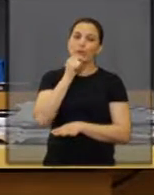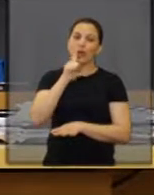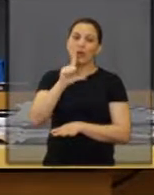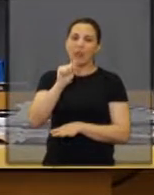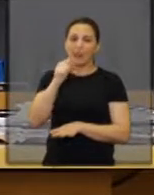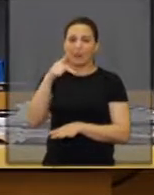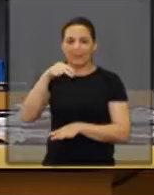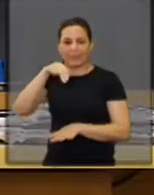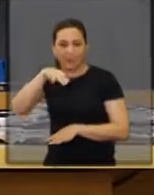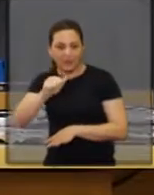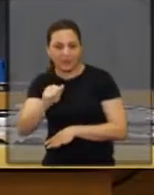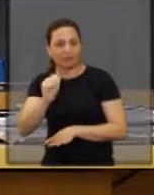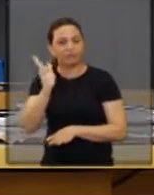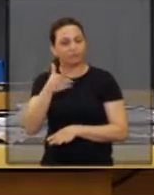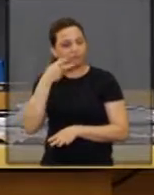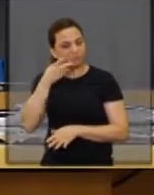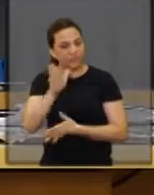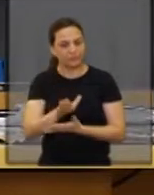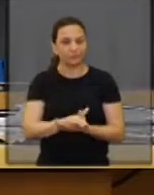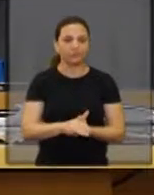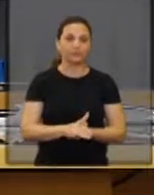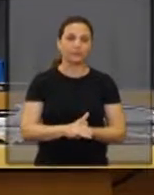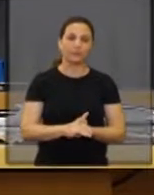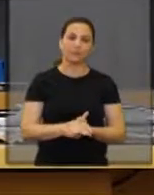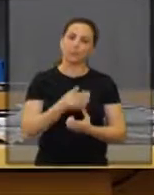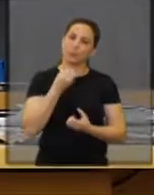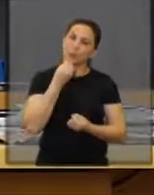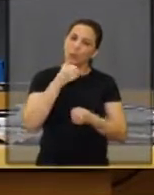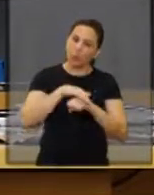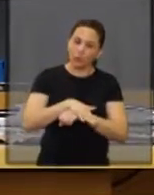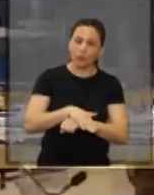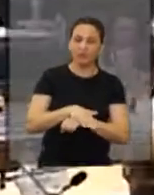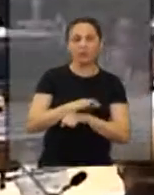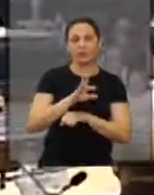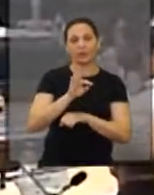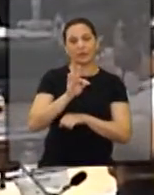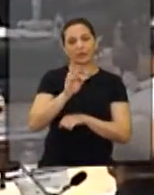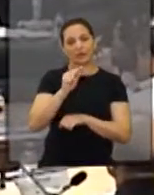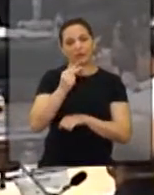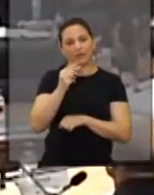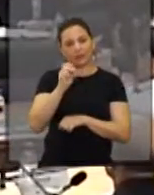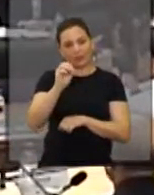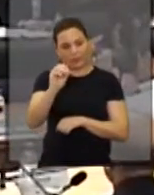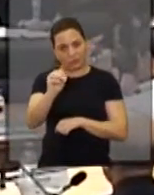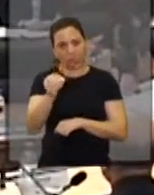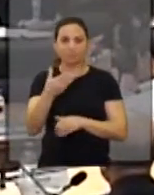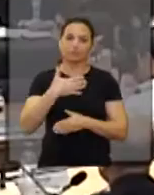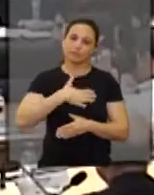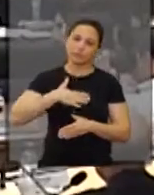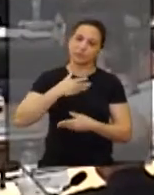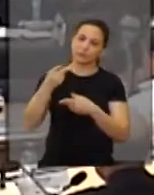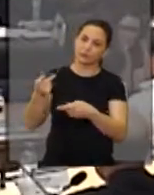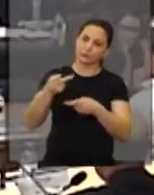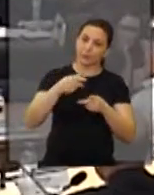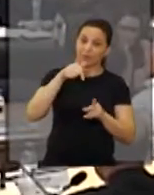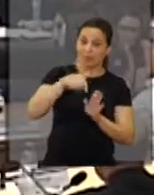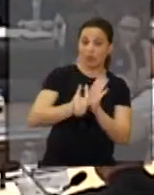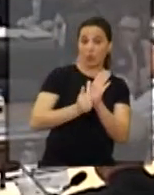Lapena pediu? Desculpa, doutor Lapena com palavra. Boa noite, Léo. O Théo, bem-vindo novamente aqui.